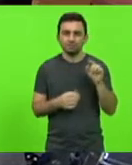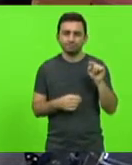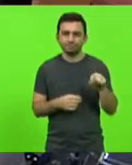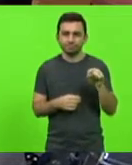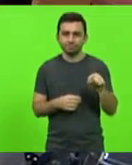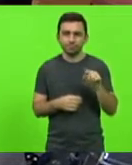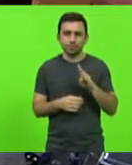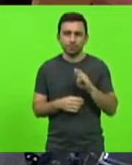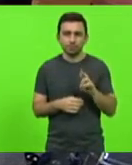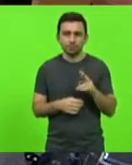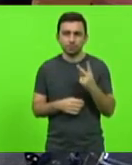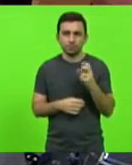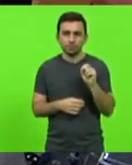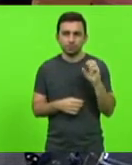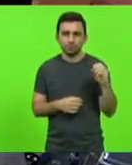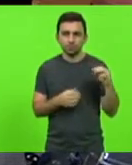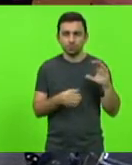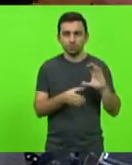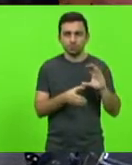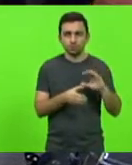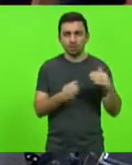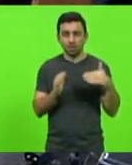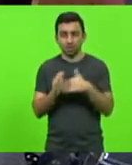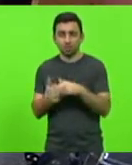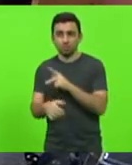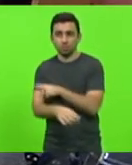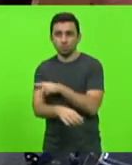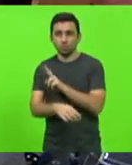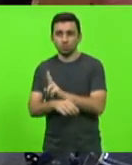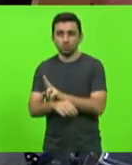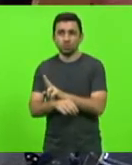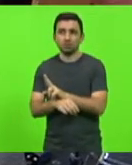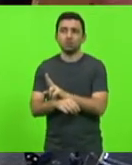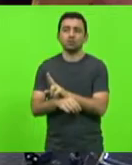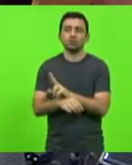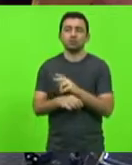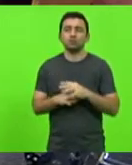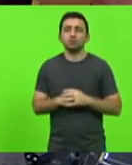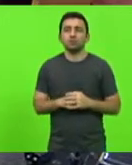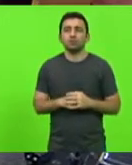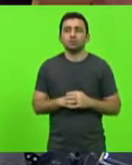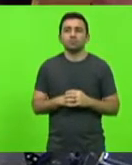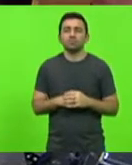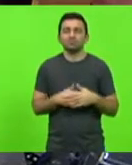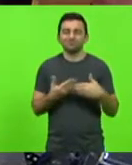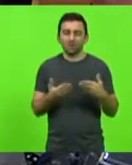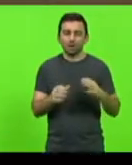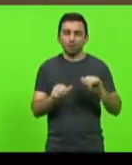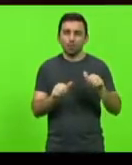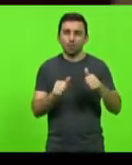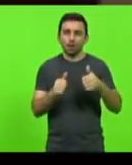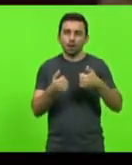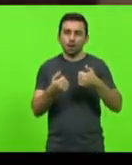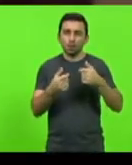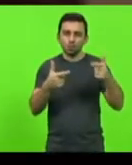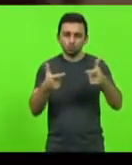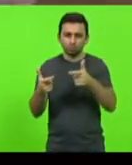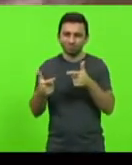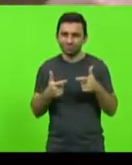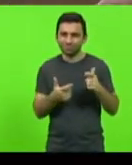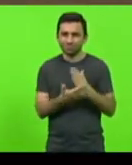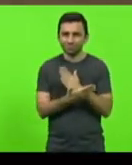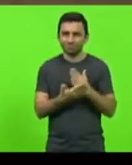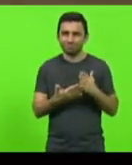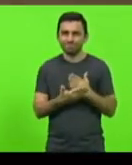-280 de Canoinhas a Porto União está em recuperação de muitos trechos, com